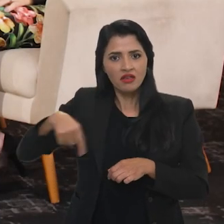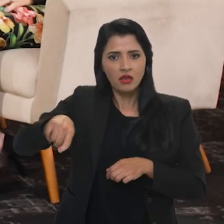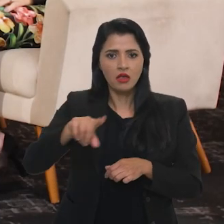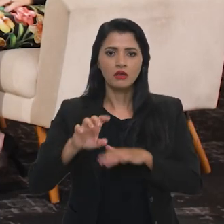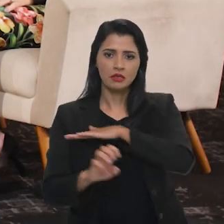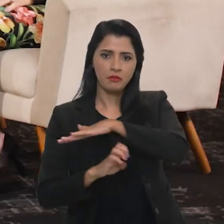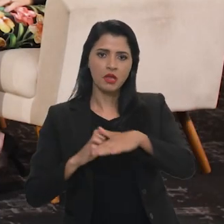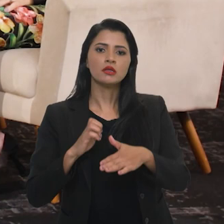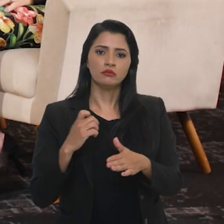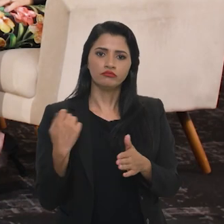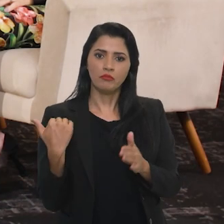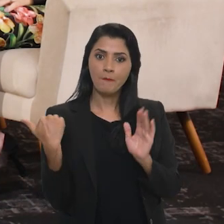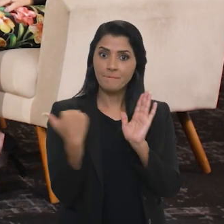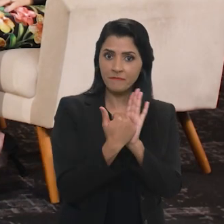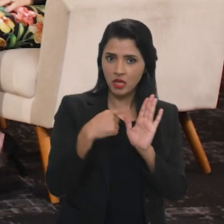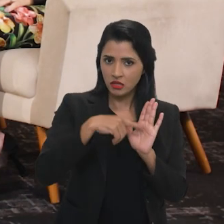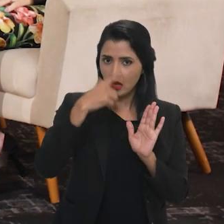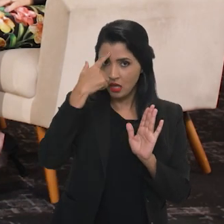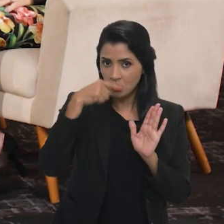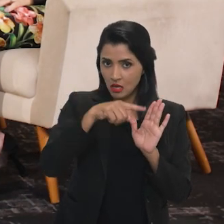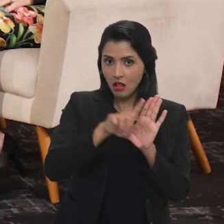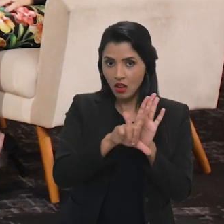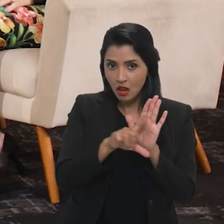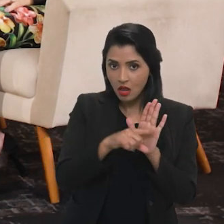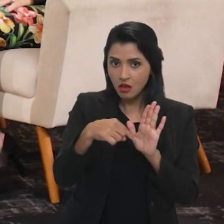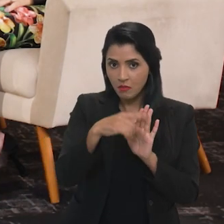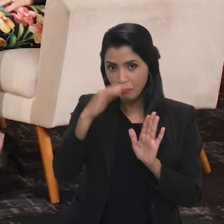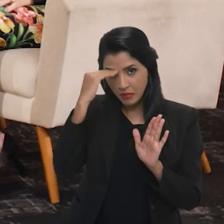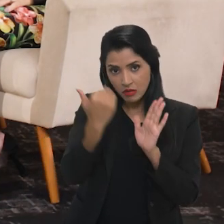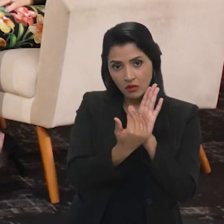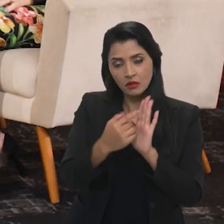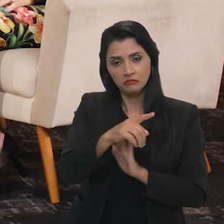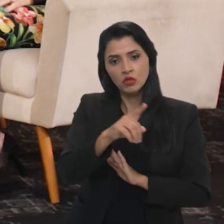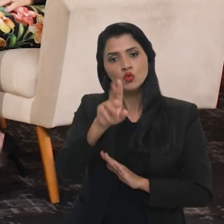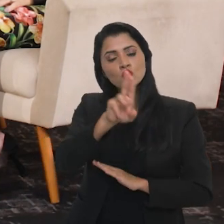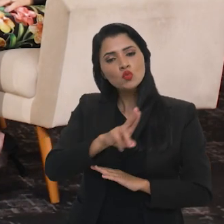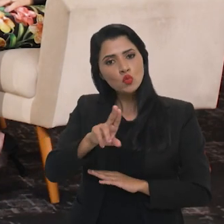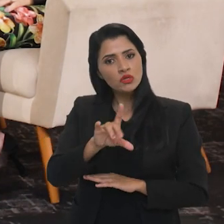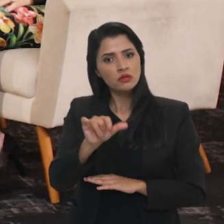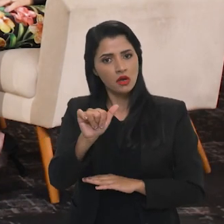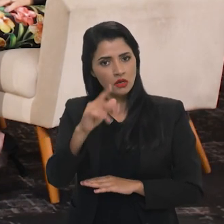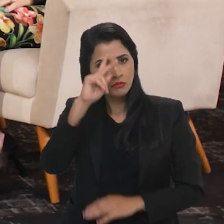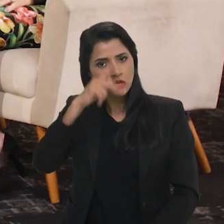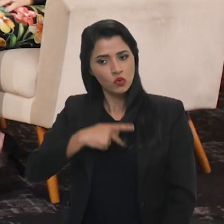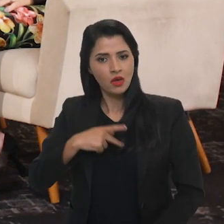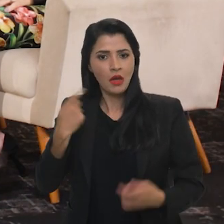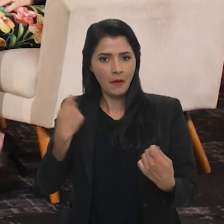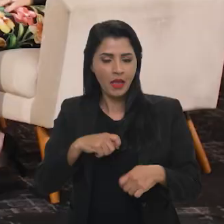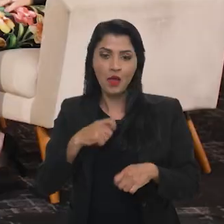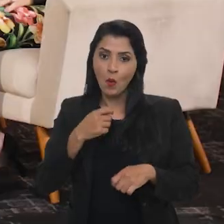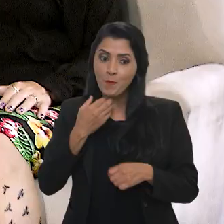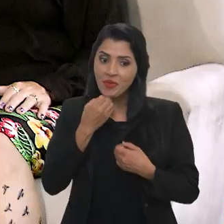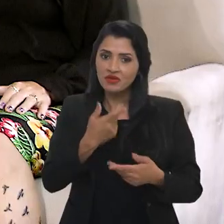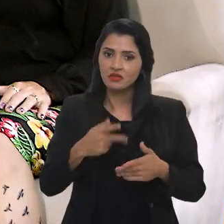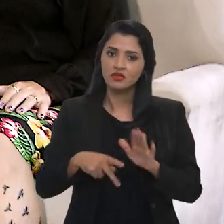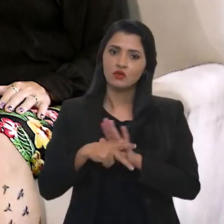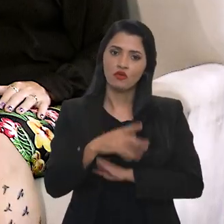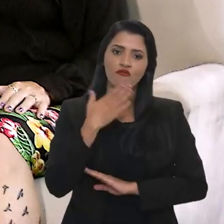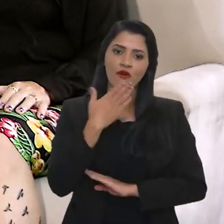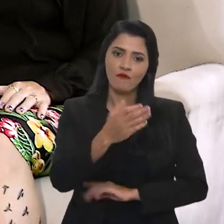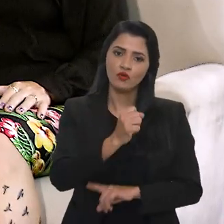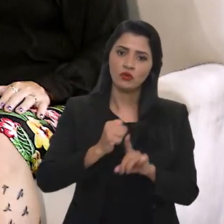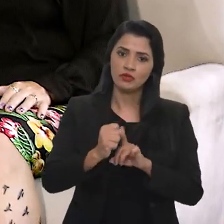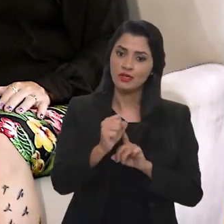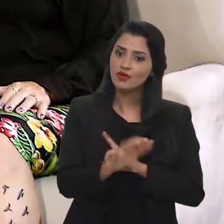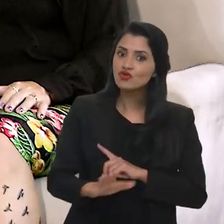cumpram a lei e façam, é que tem que ser, quando você usa os dados pessoais, obviamente, tem que ter um benefício para a economia, para a sociedade,